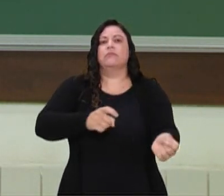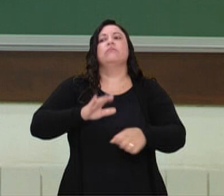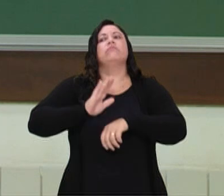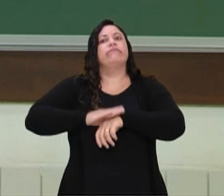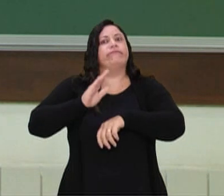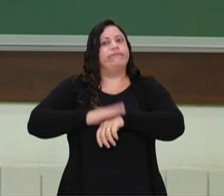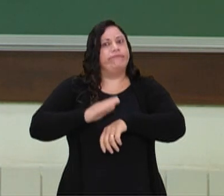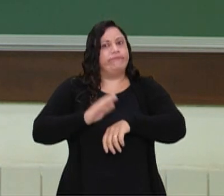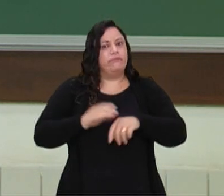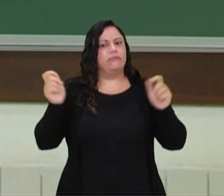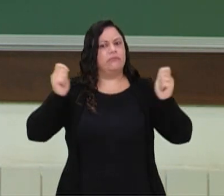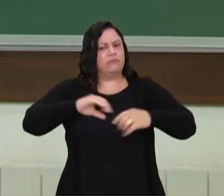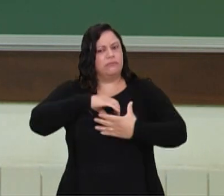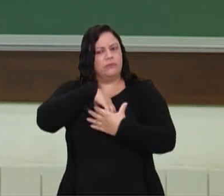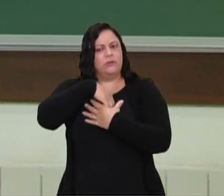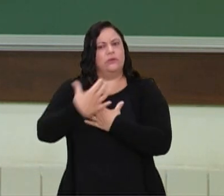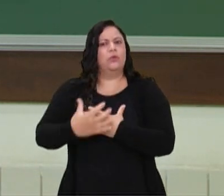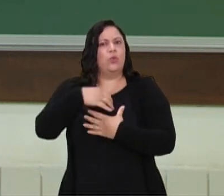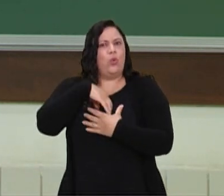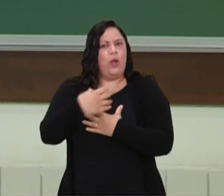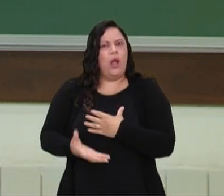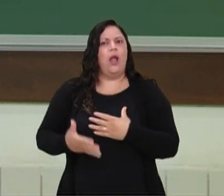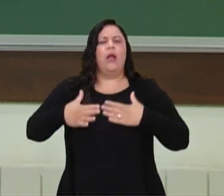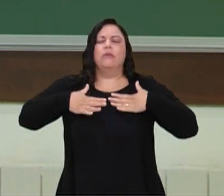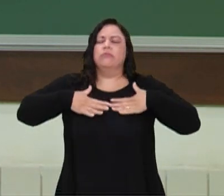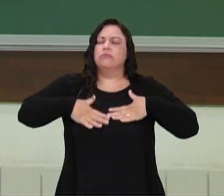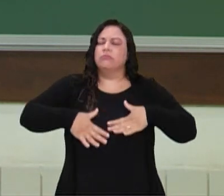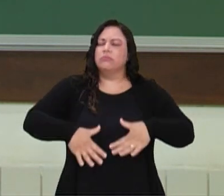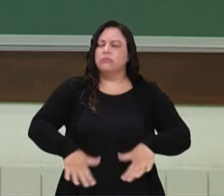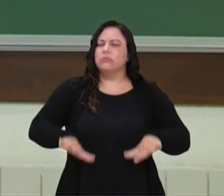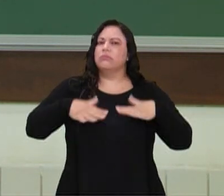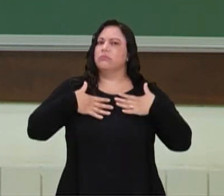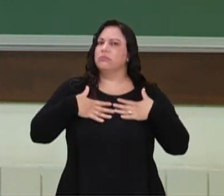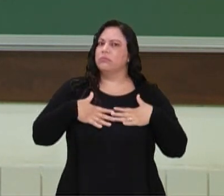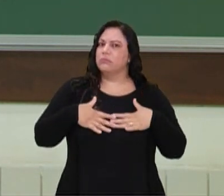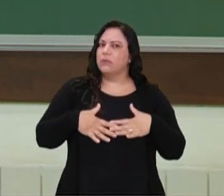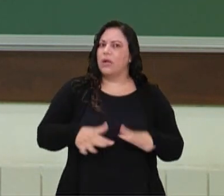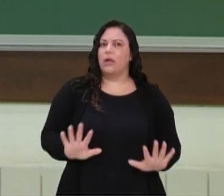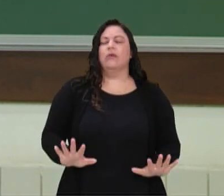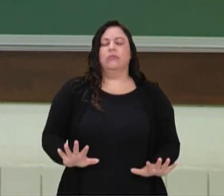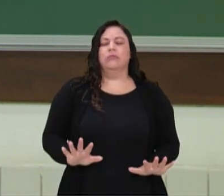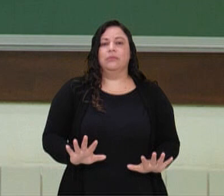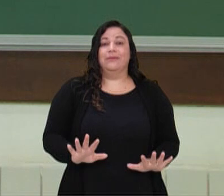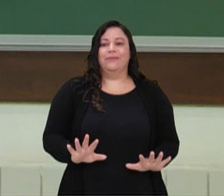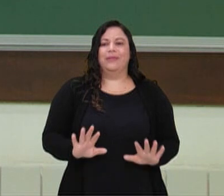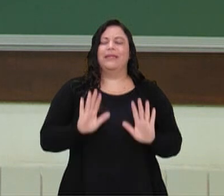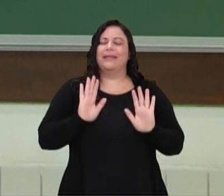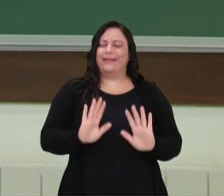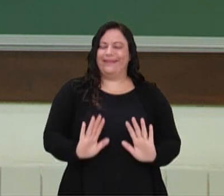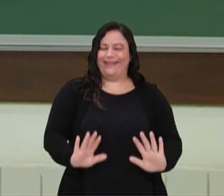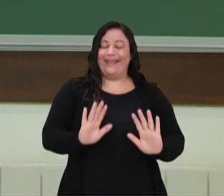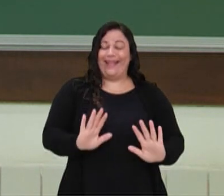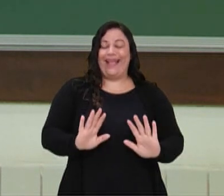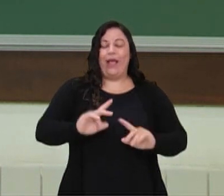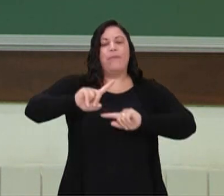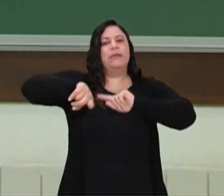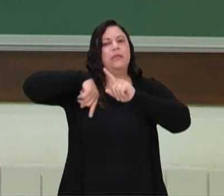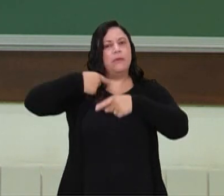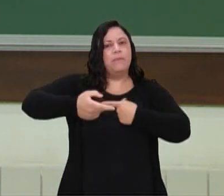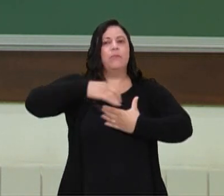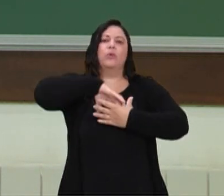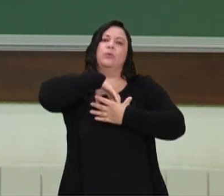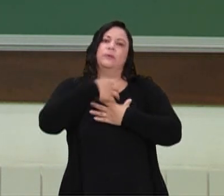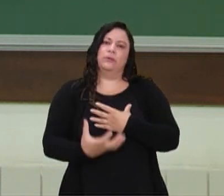a gente toma atitudes que, numa calmaria, não teria tomado. E a yoga, ela vem nos auxiliar